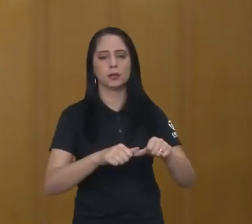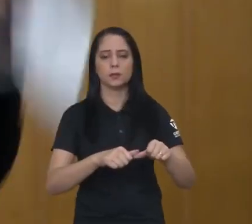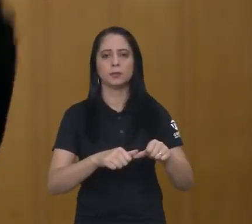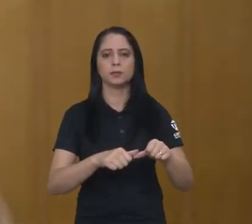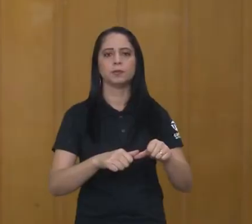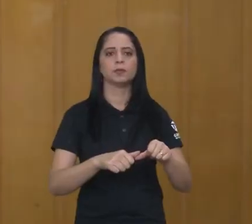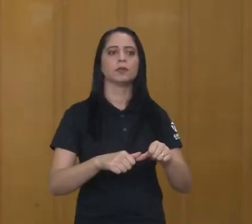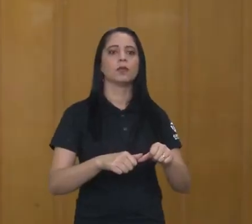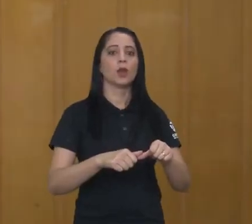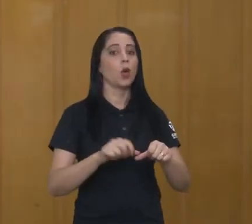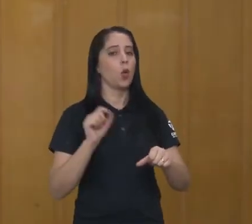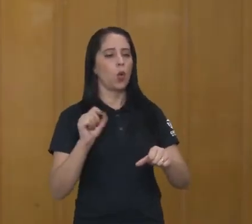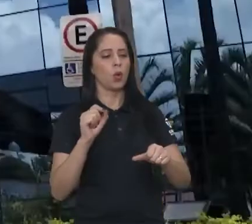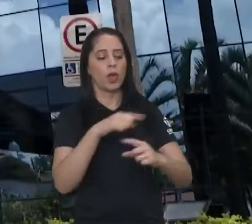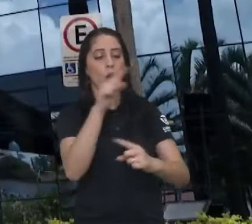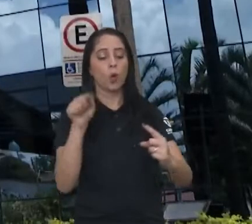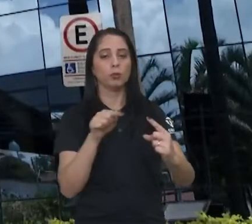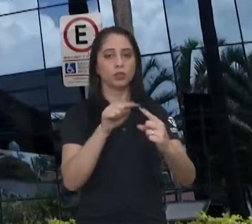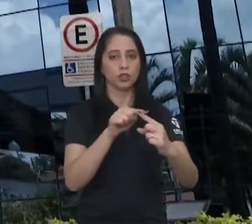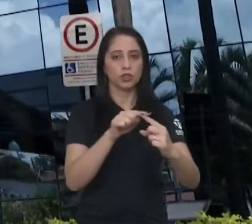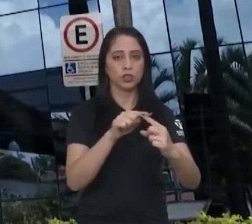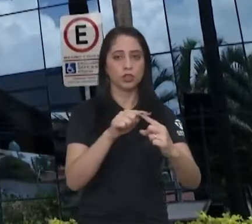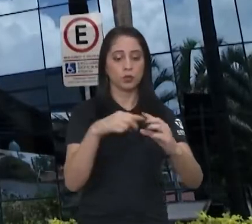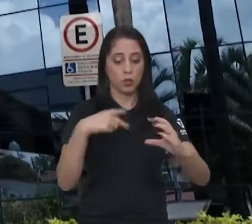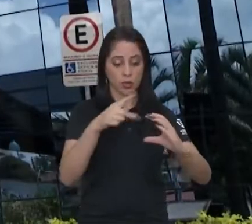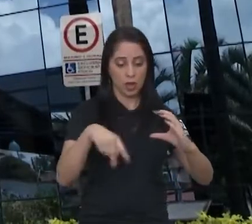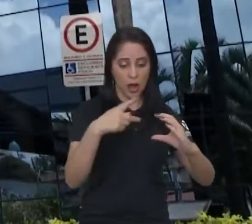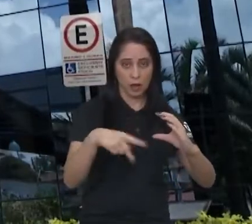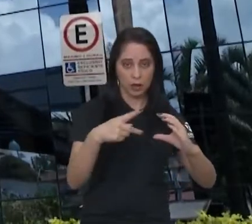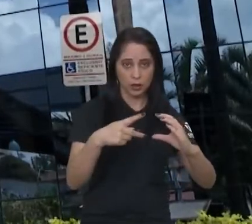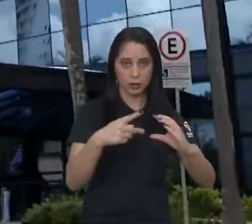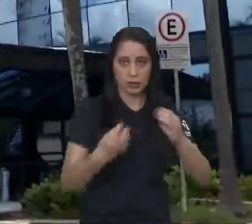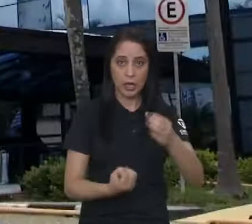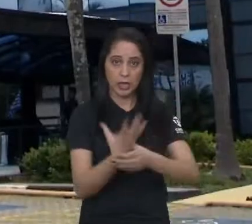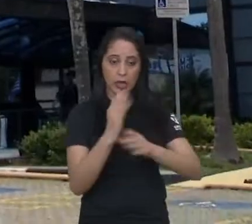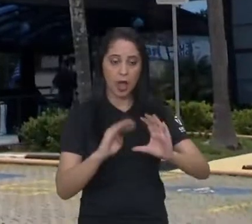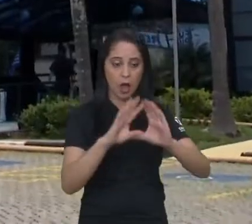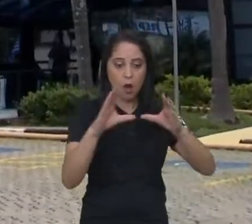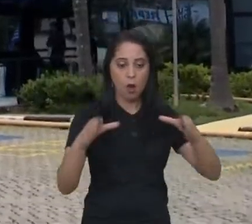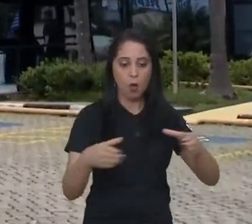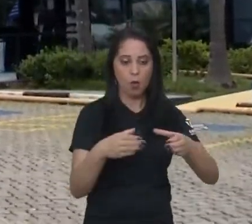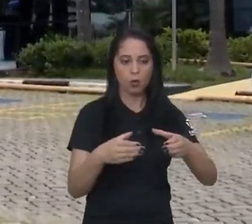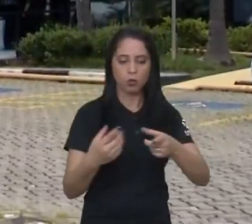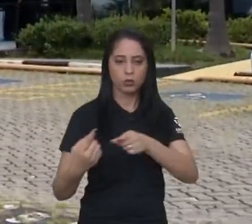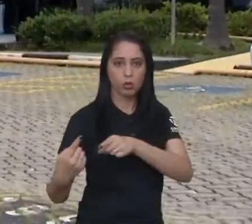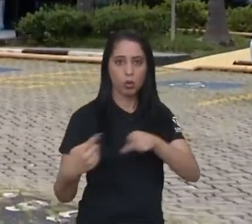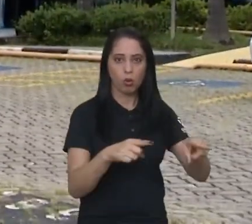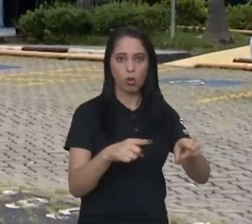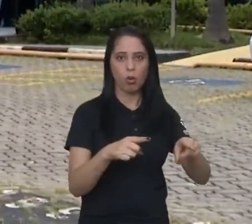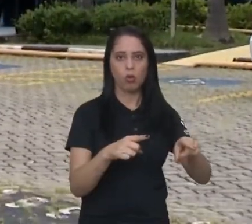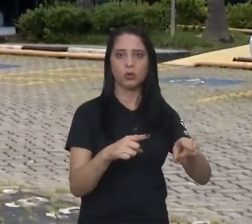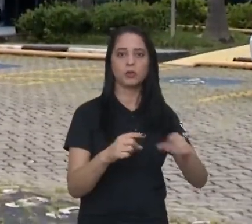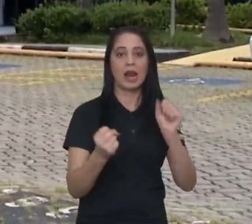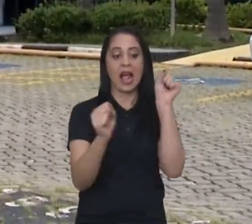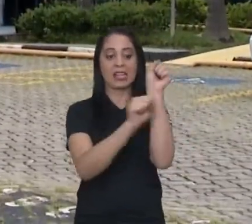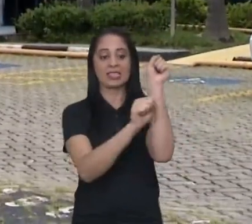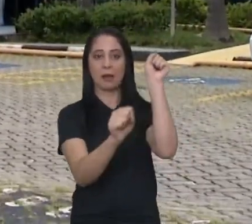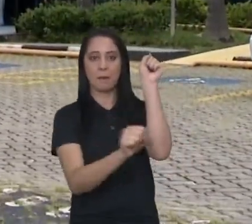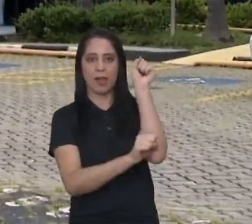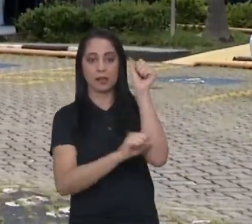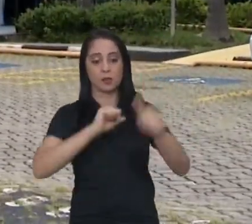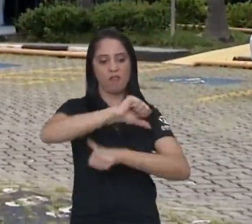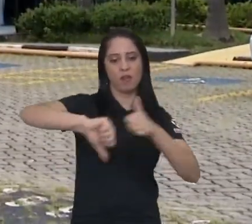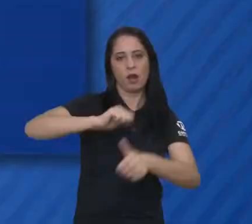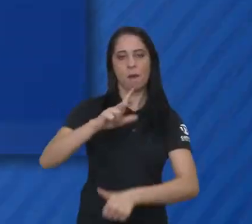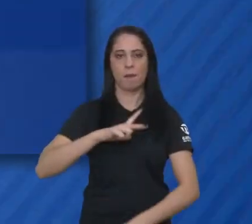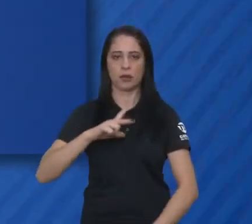Juliana Fraga e Zé Luiz, que busca instituir na Câmara uma frente parlamentar contra a privatização da